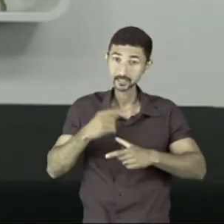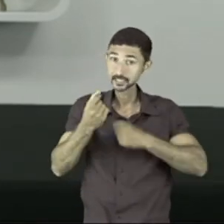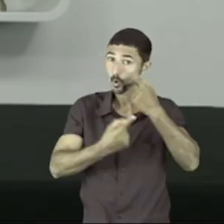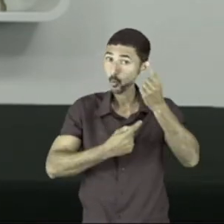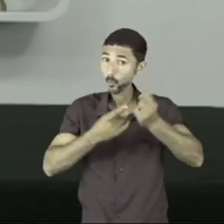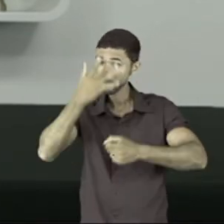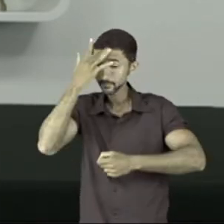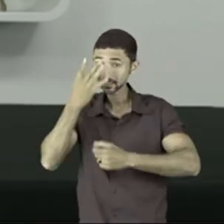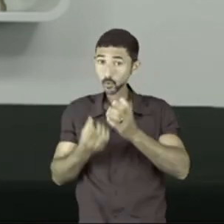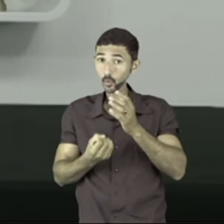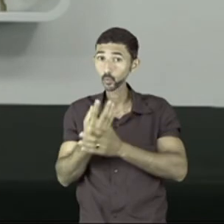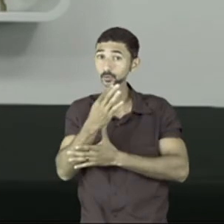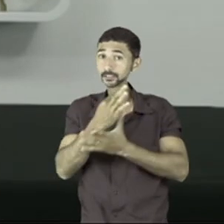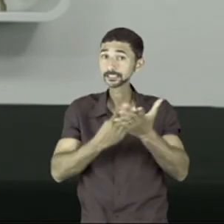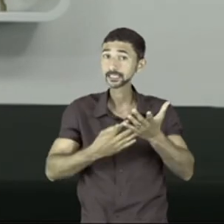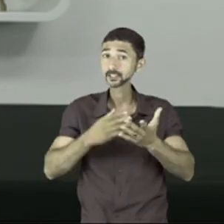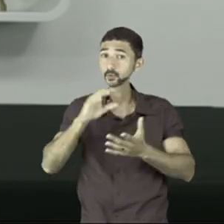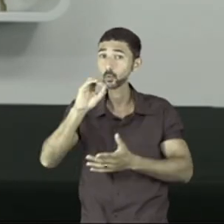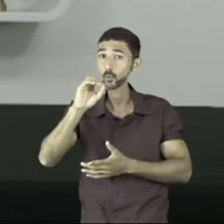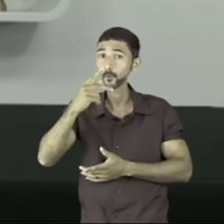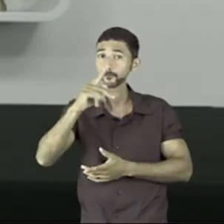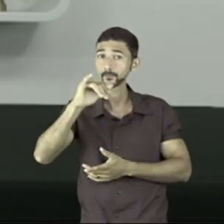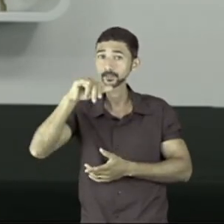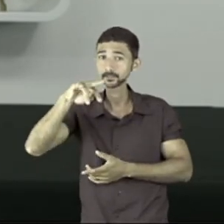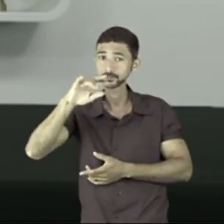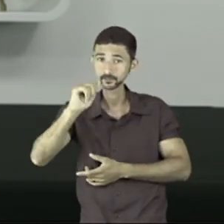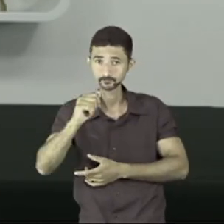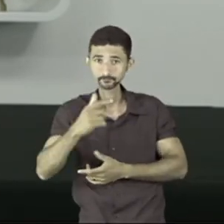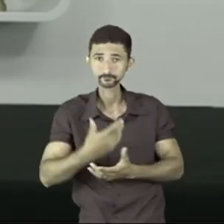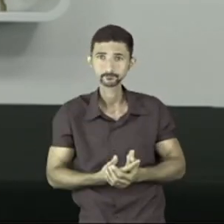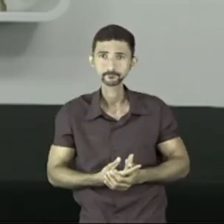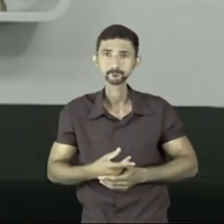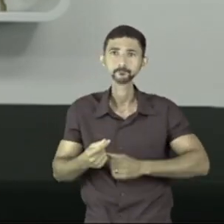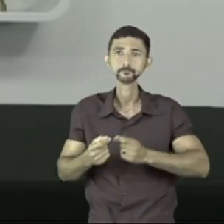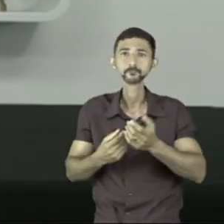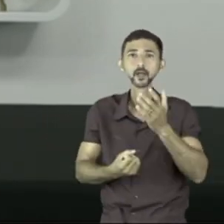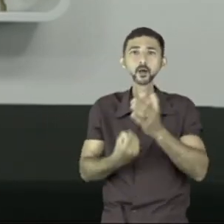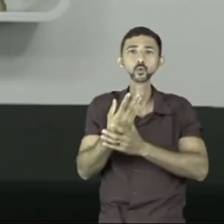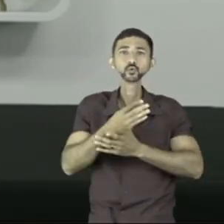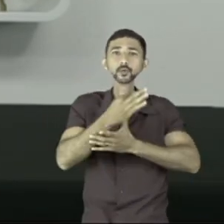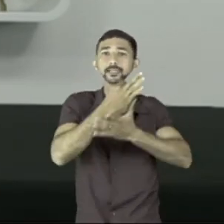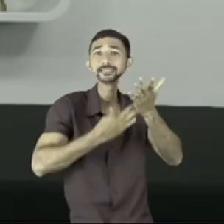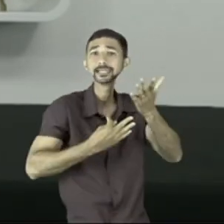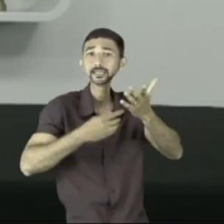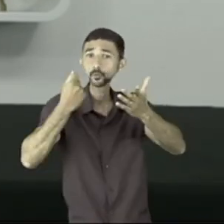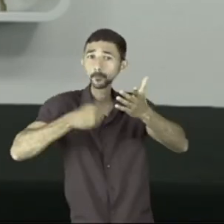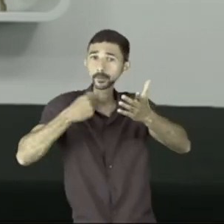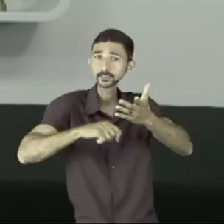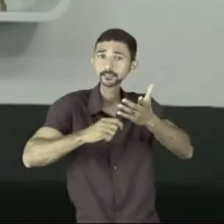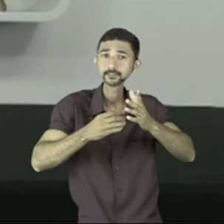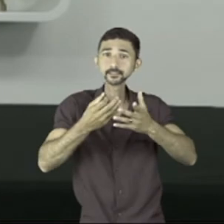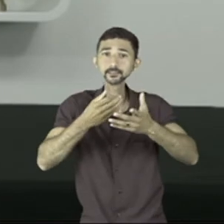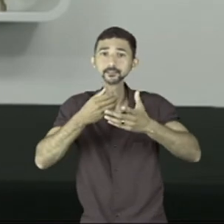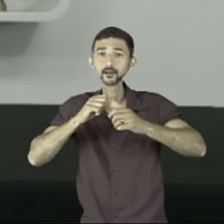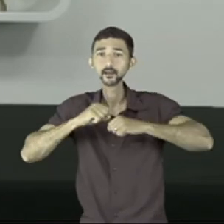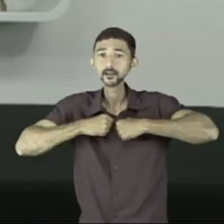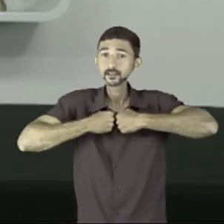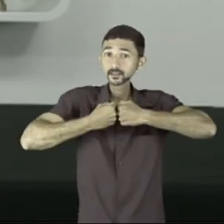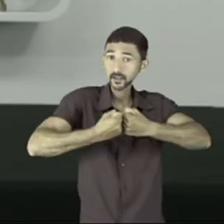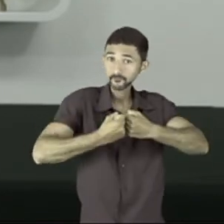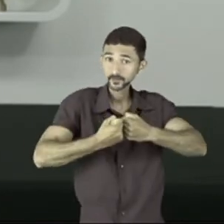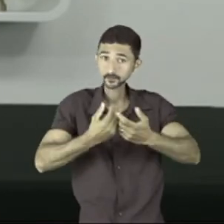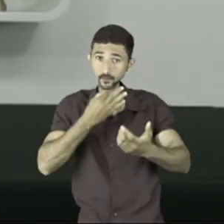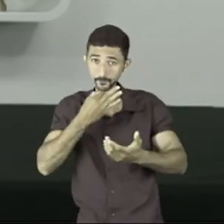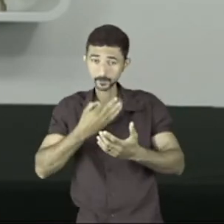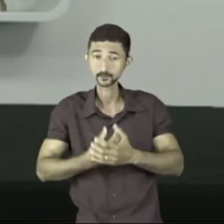pode construir um texto opinativo por quê? para você construir um texto opinativo você precisa de argumentos